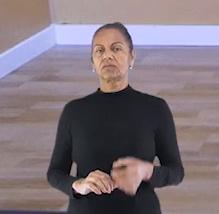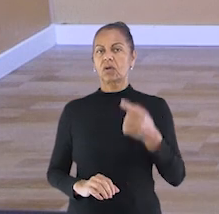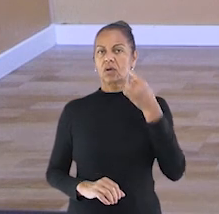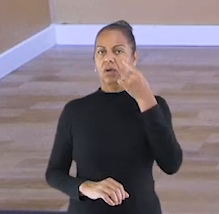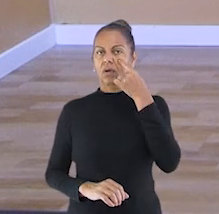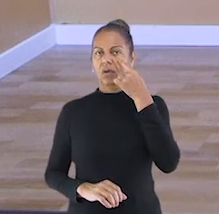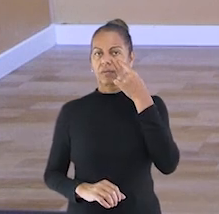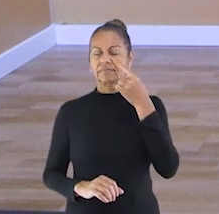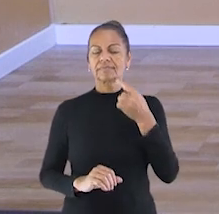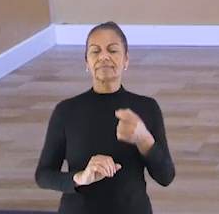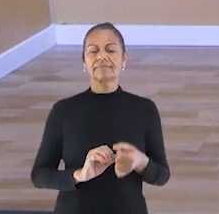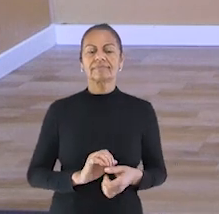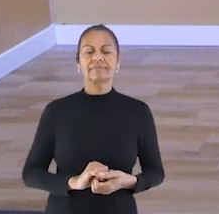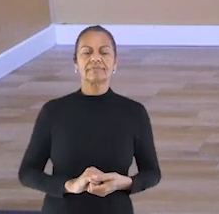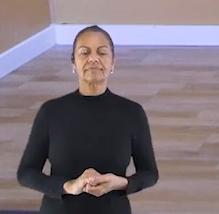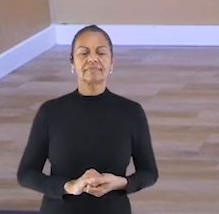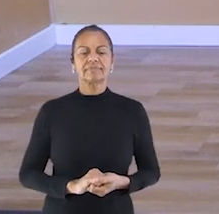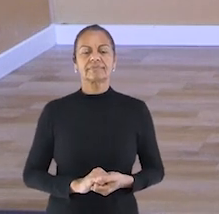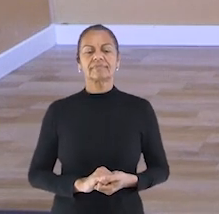fazê-la unilateral.